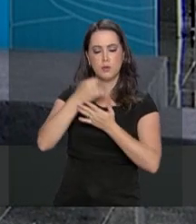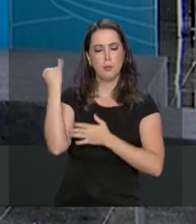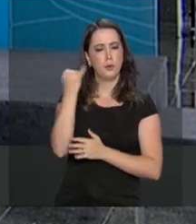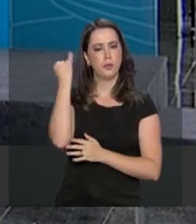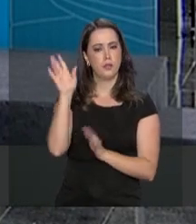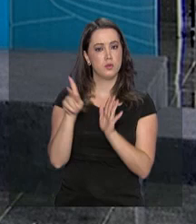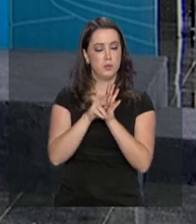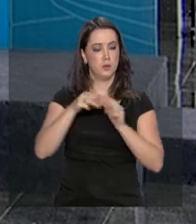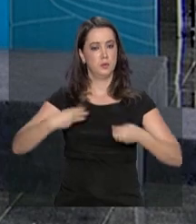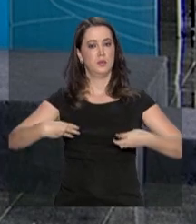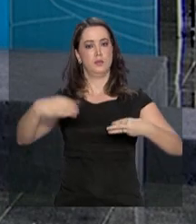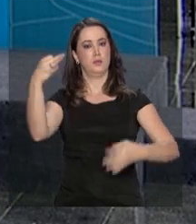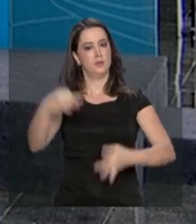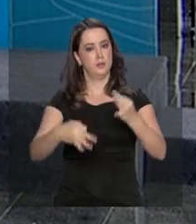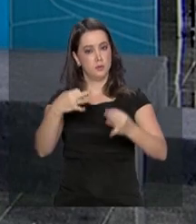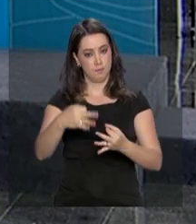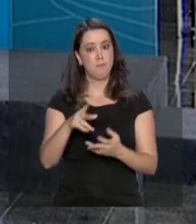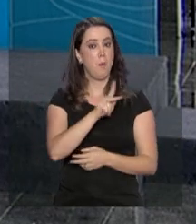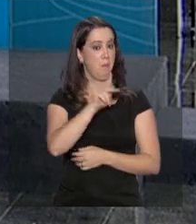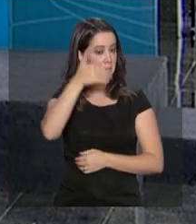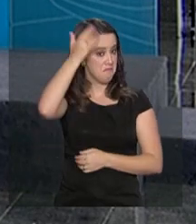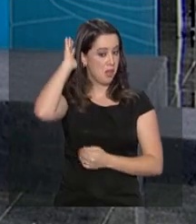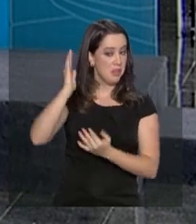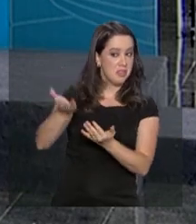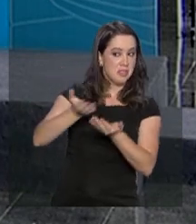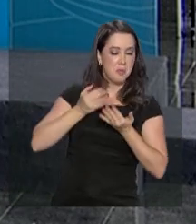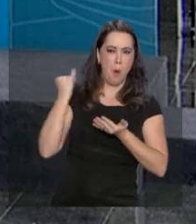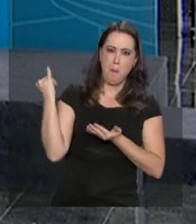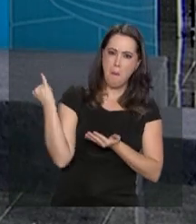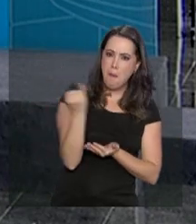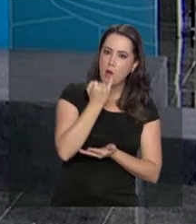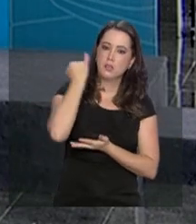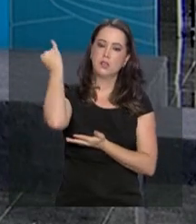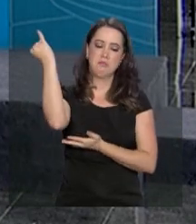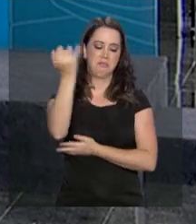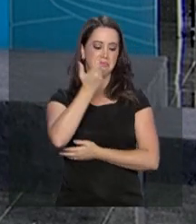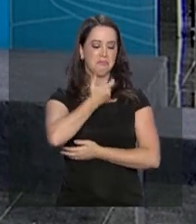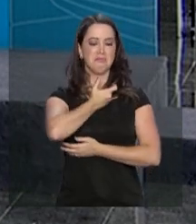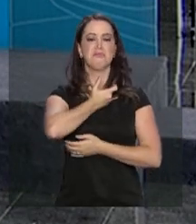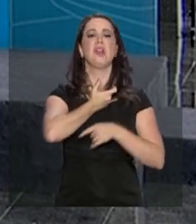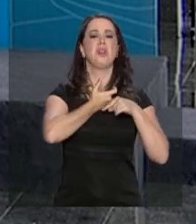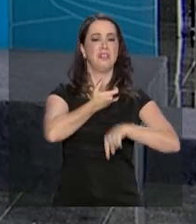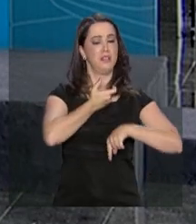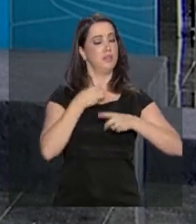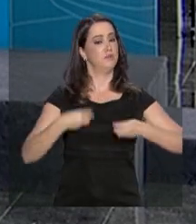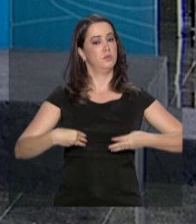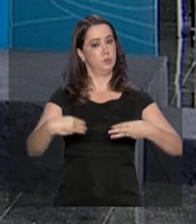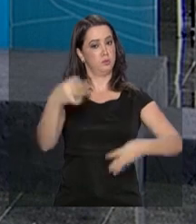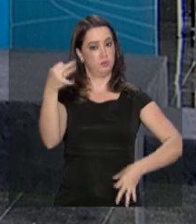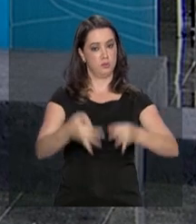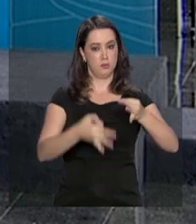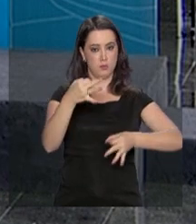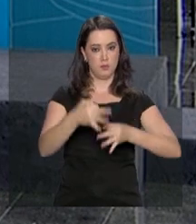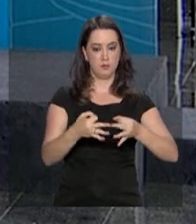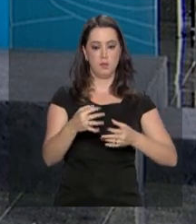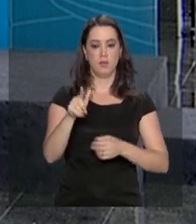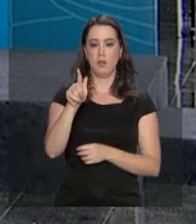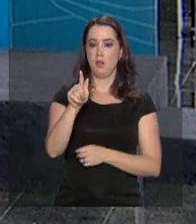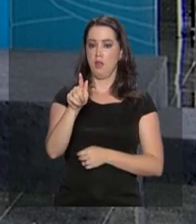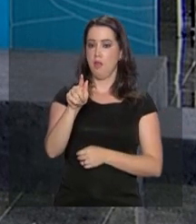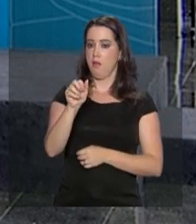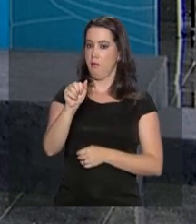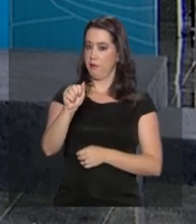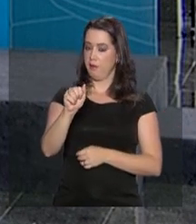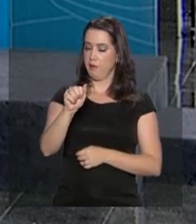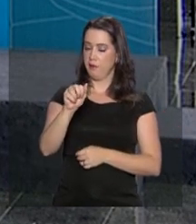Michel Temer recebeu uma medalha, a medalha mais alta desse tipo de ordem aqui do Ministério da Justiça, que é a de Gran Cruz.